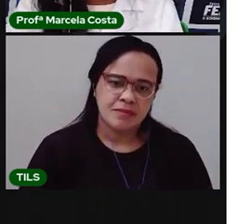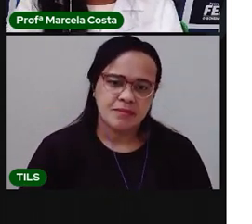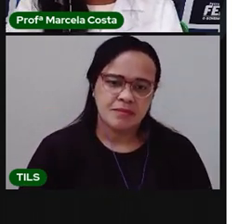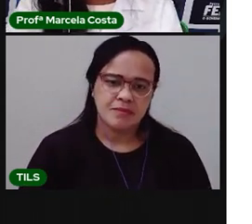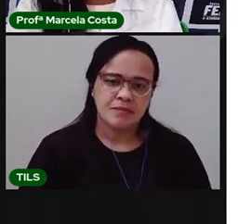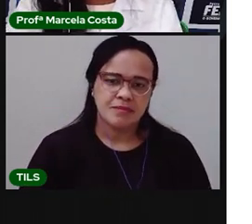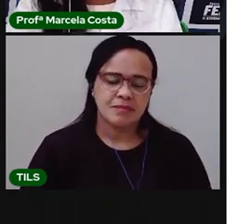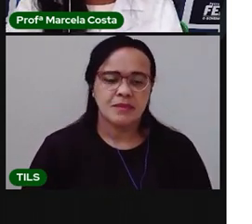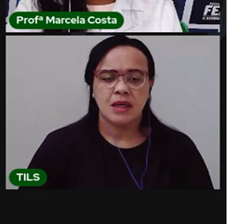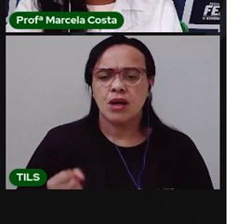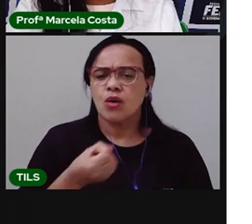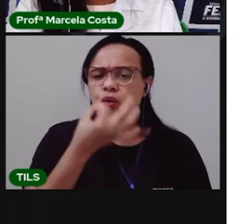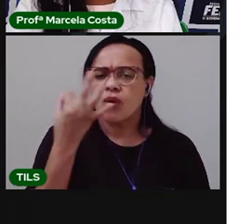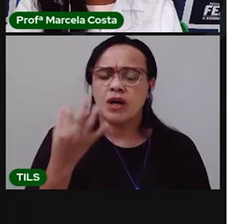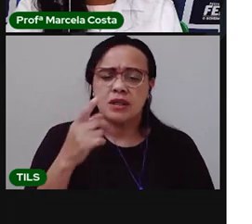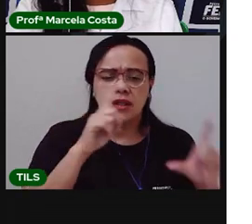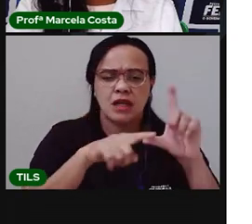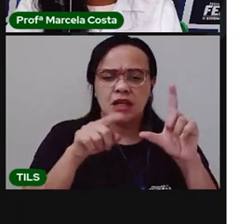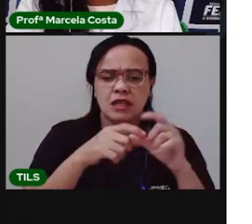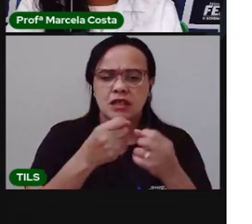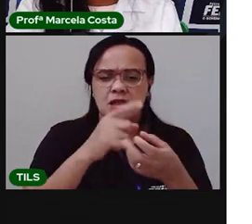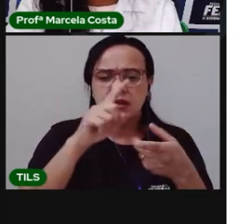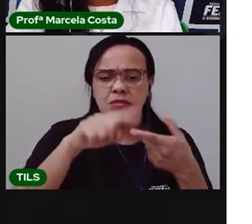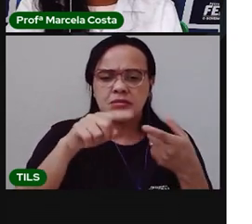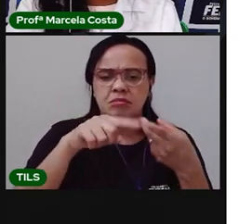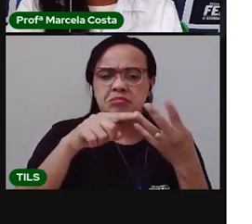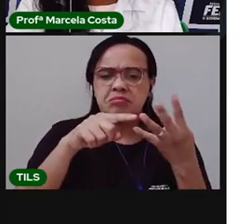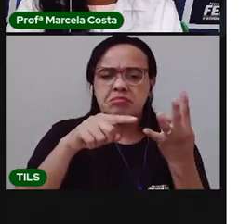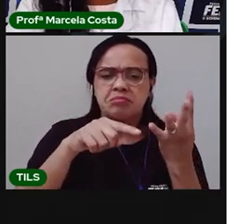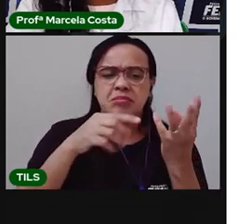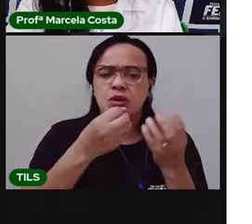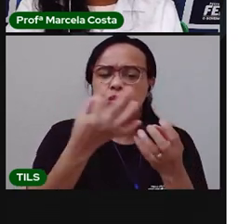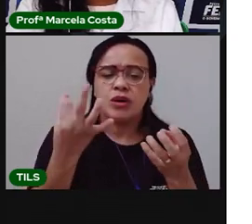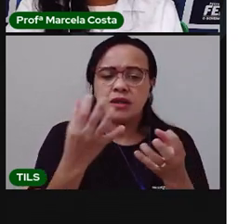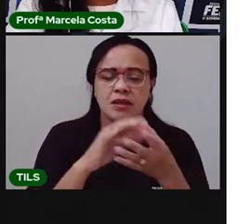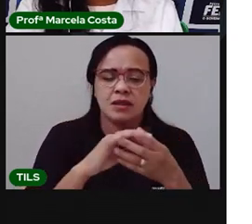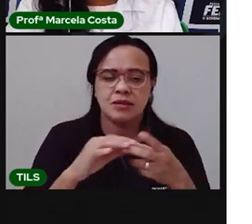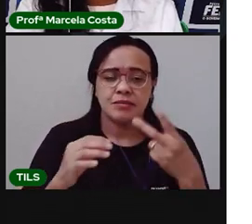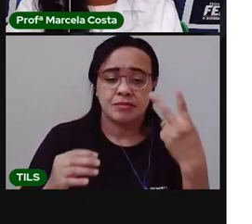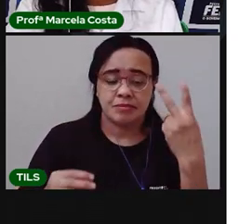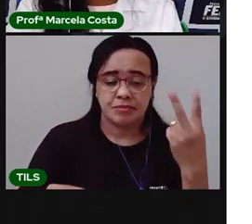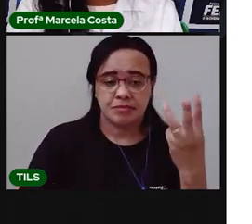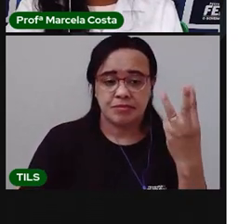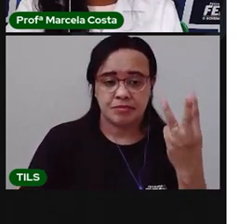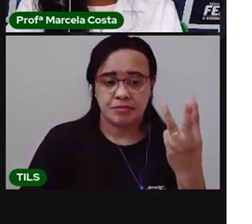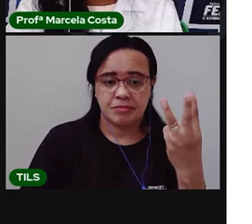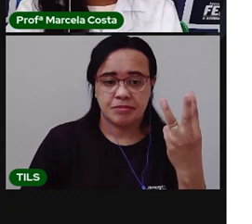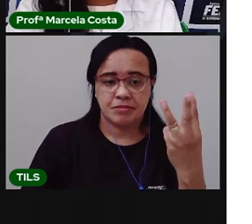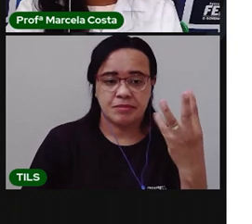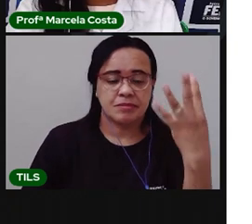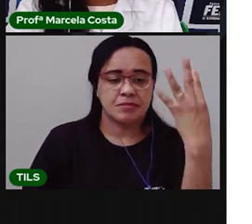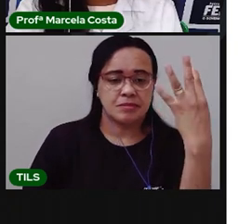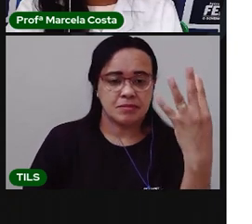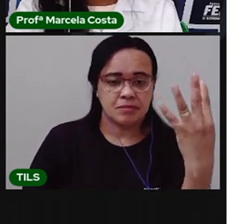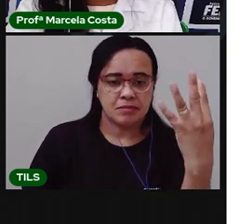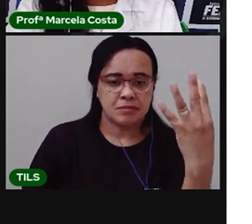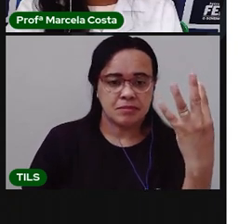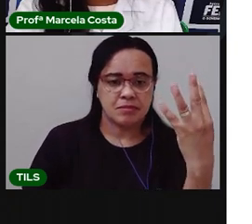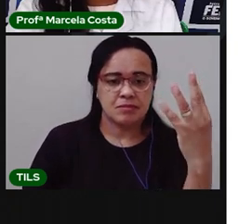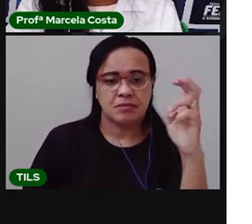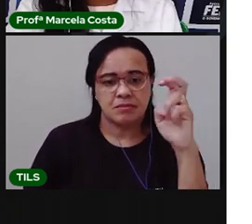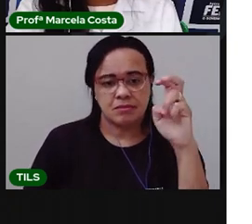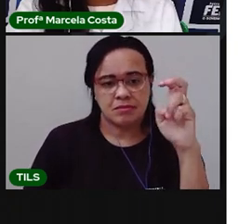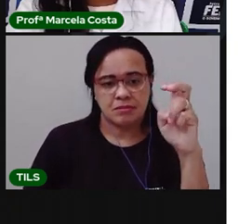Quantas letras tem ela? Uma, duas, três, quatro,